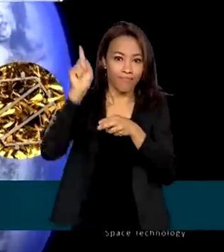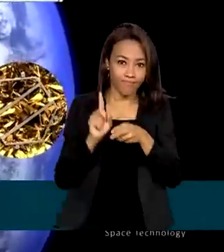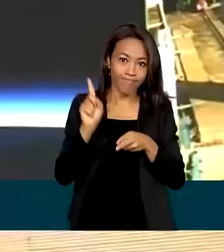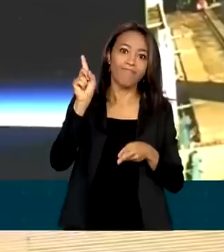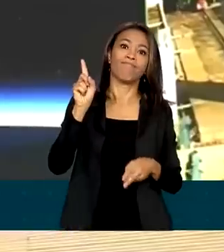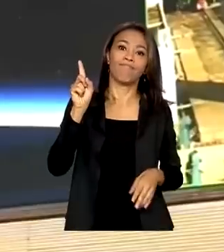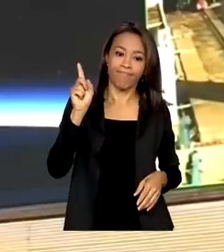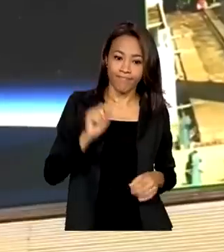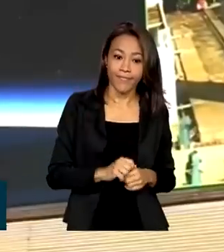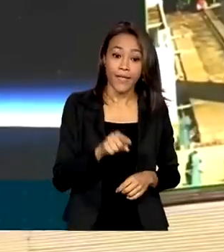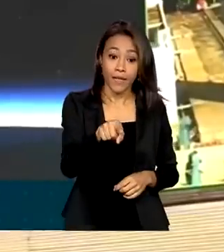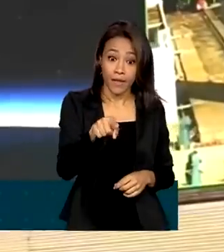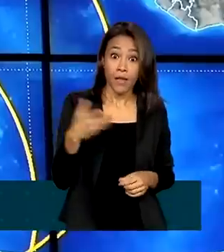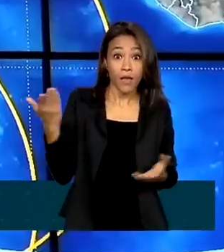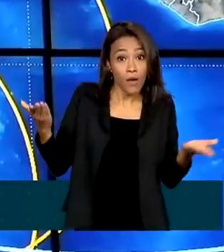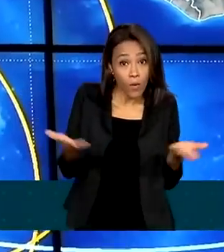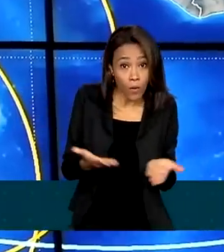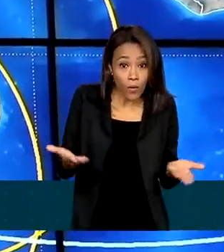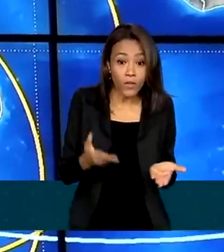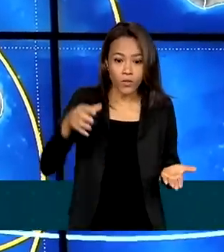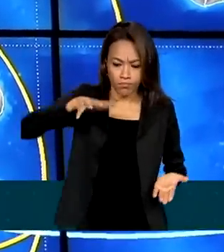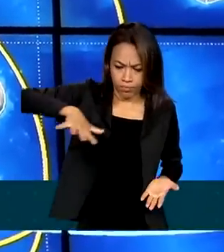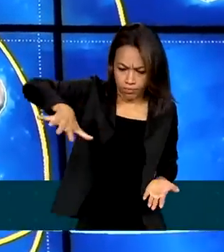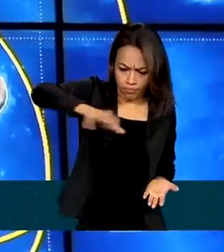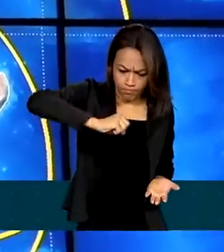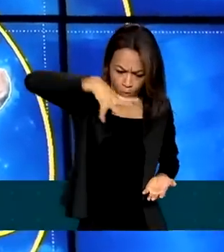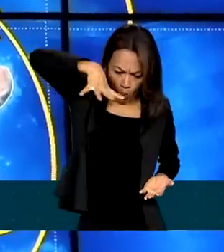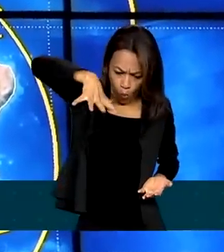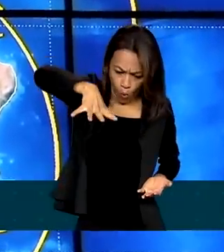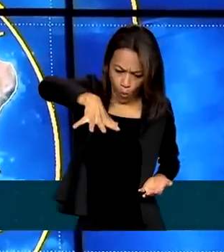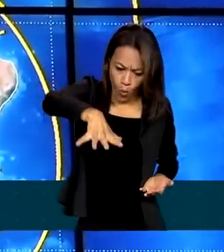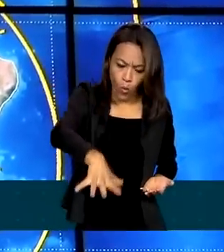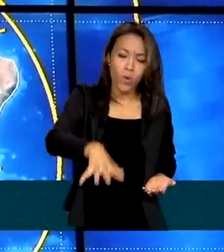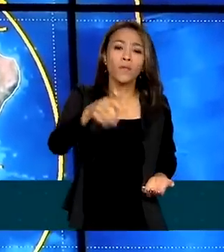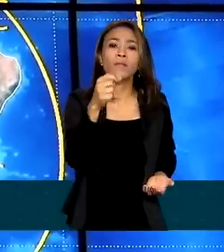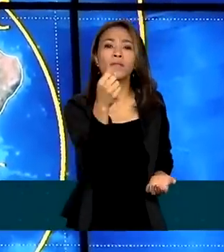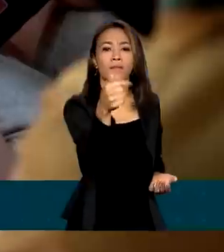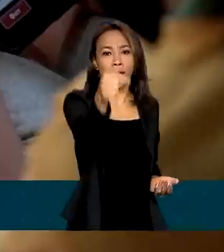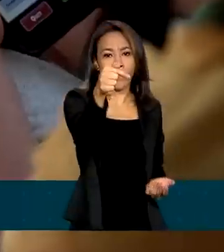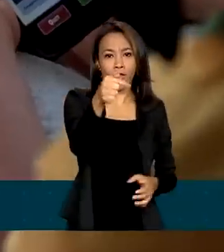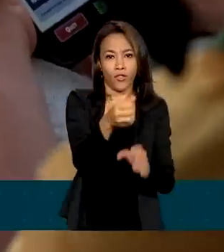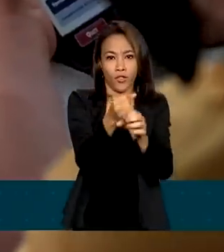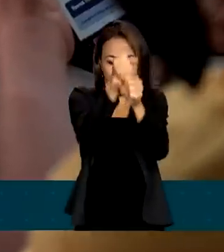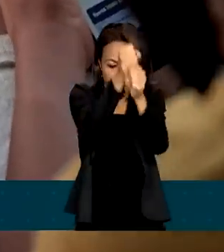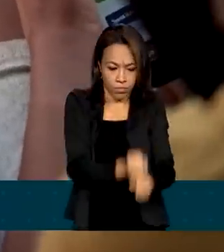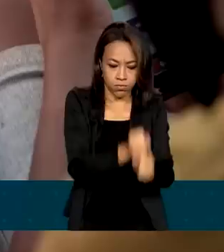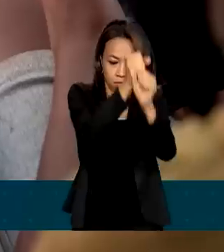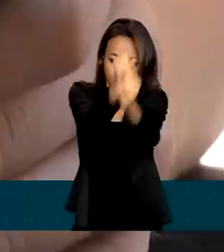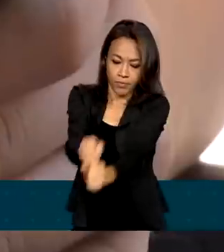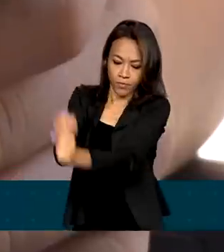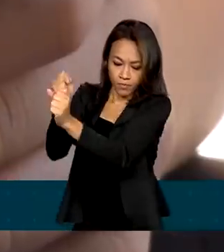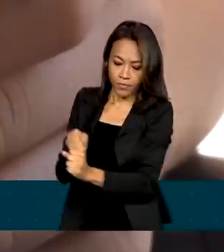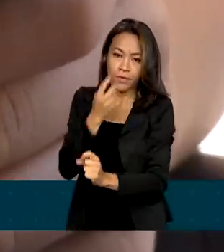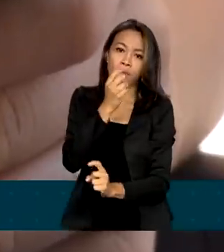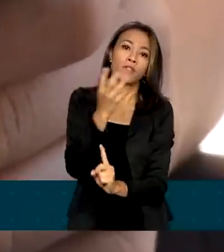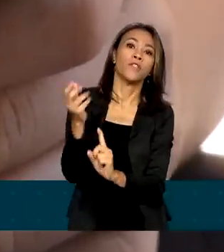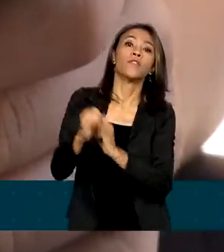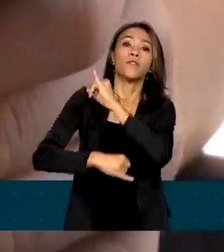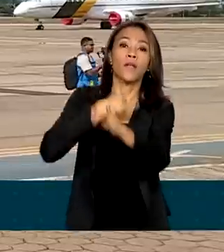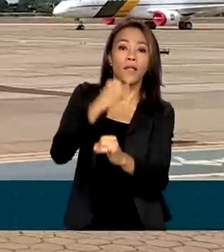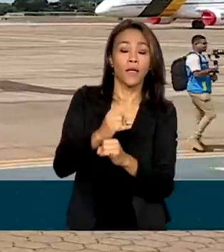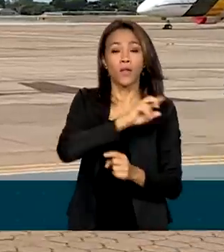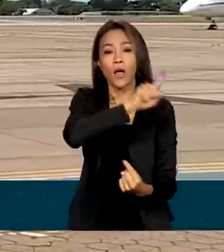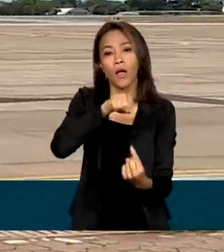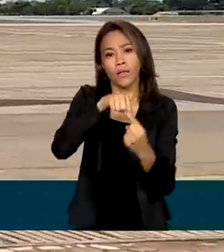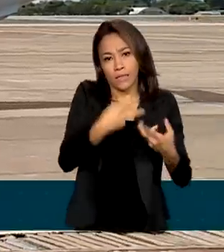estratégicas. Atualmente, a região já possui sete antenas instaladas. A ideia é levar a inclusão digital